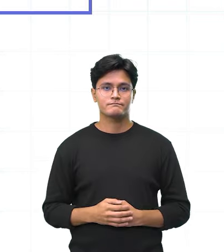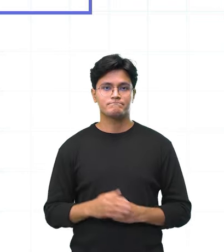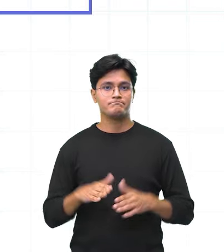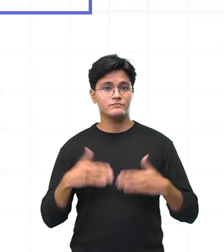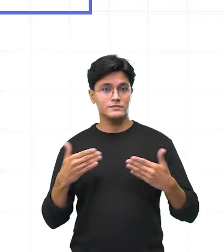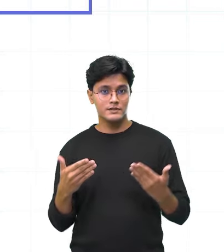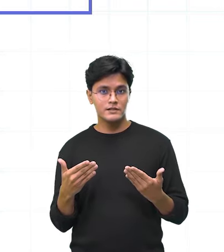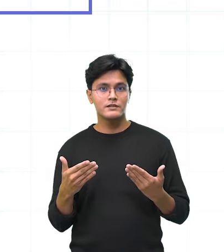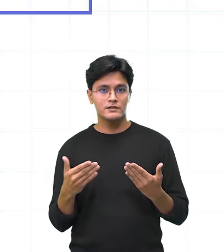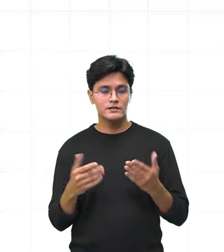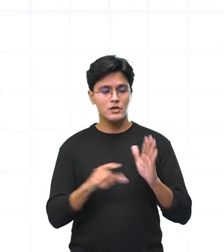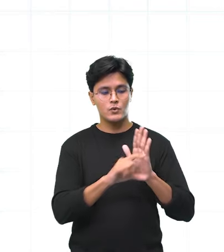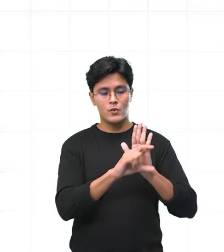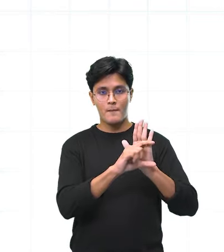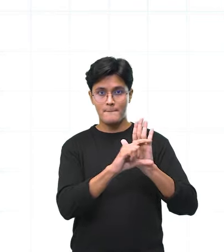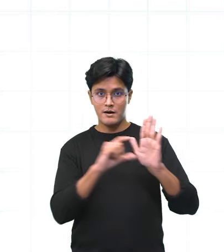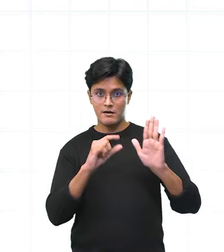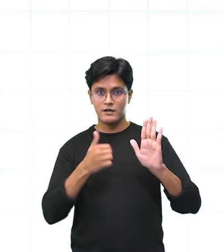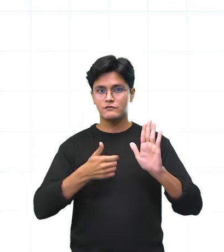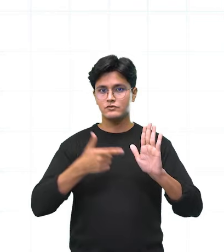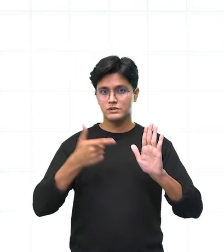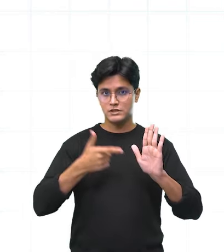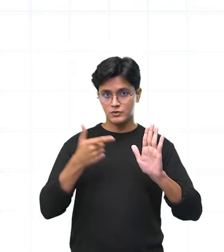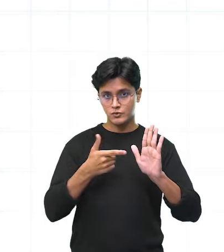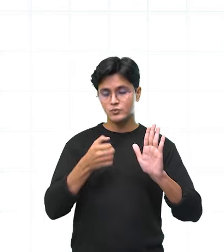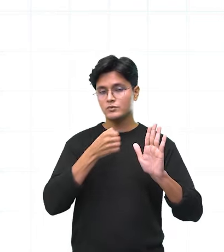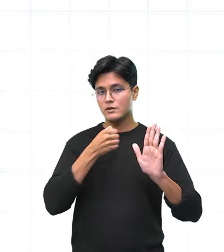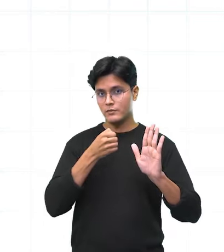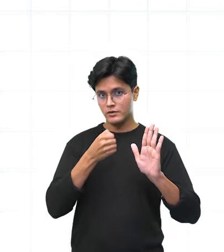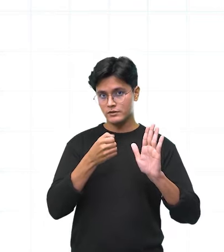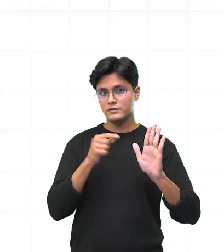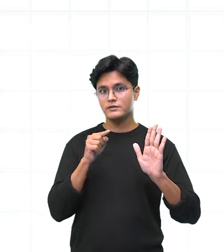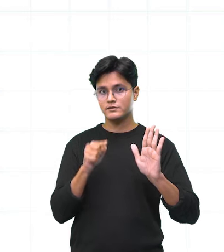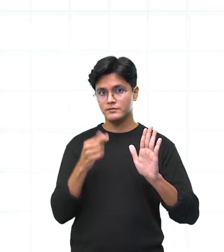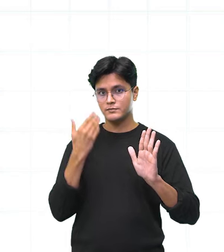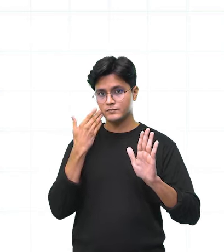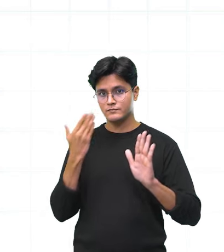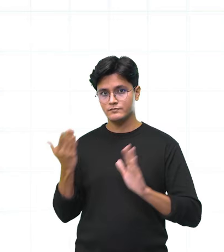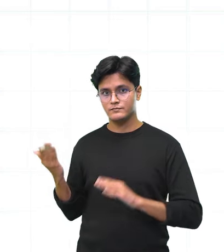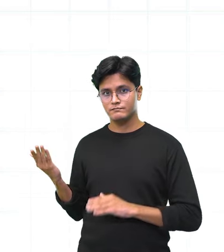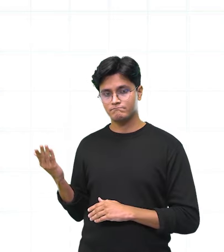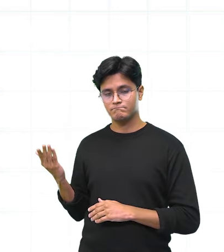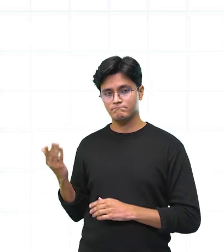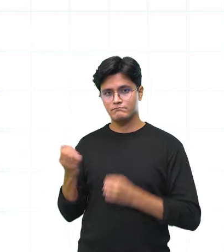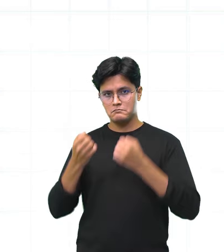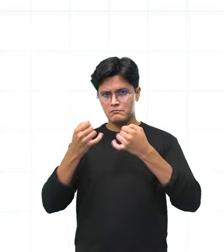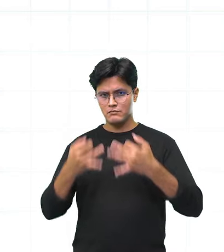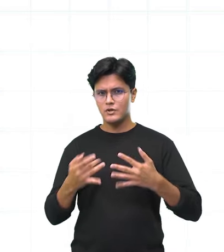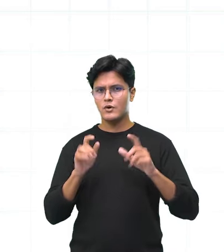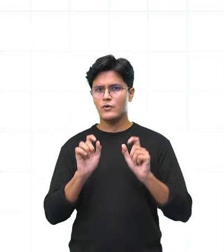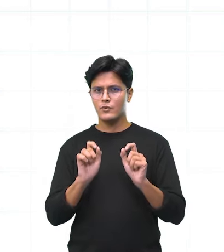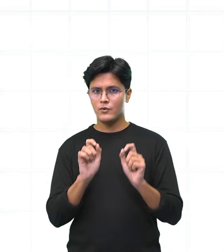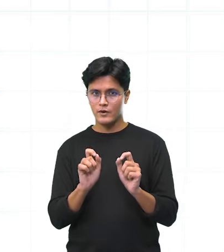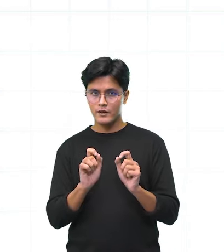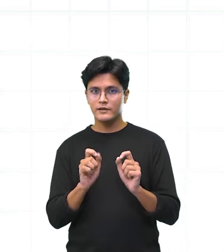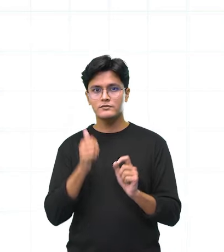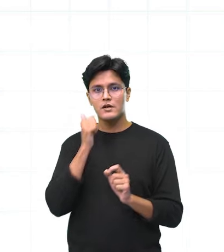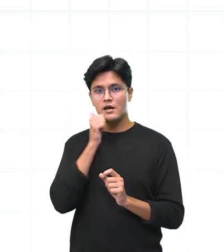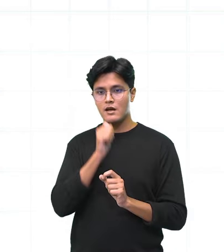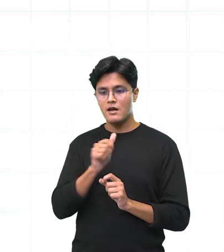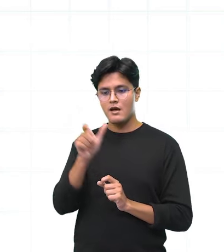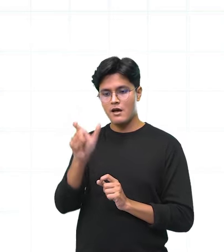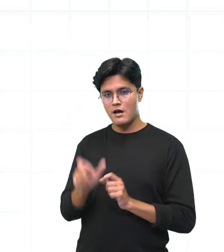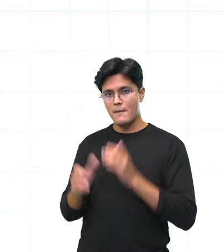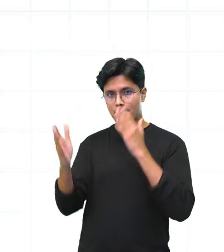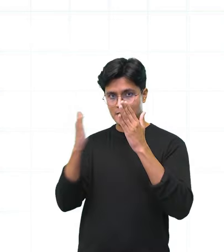No nosso segundo parágrafo, certo? Da reportagem que a gente acabou de ouvir, diz o que? A psicóloga